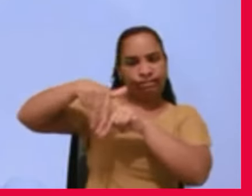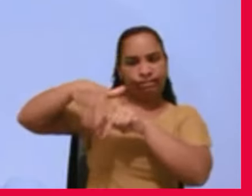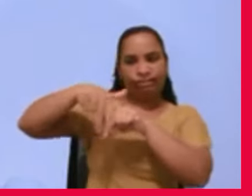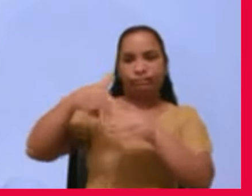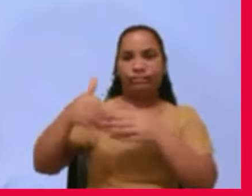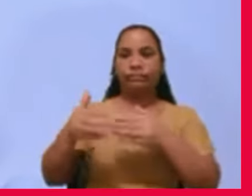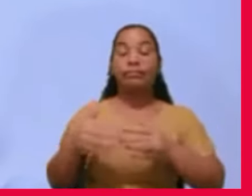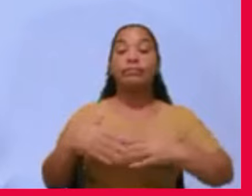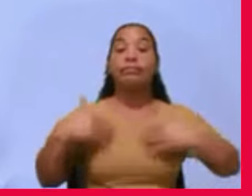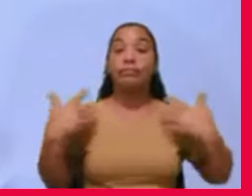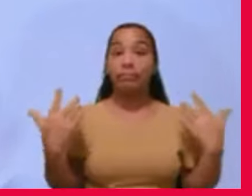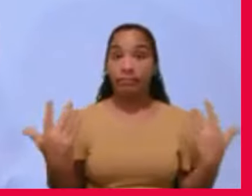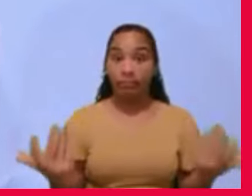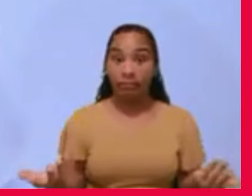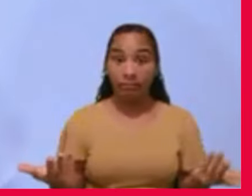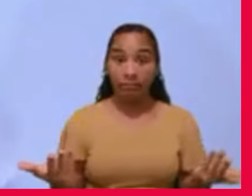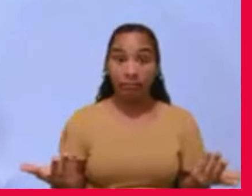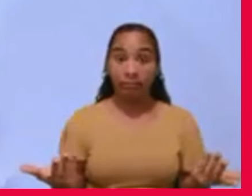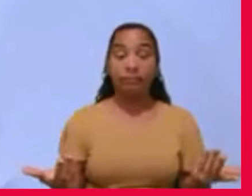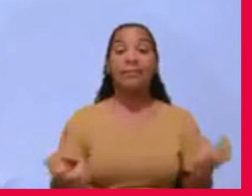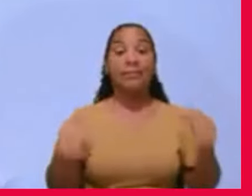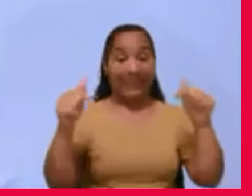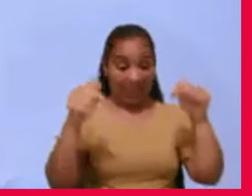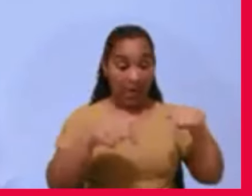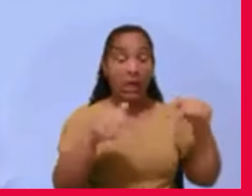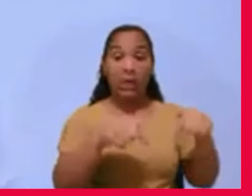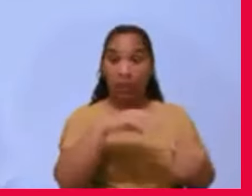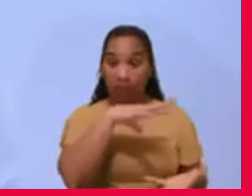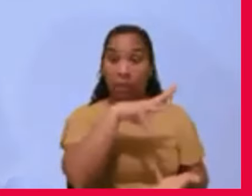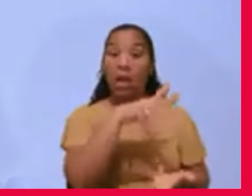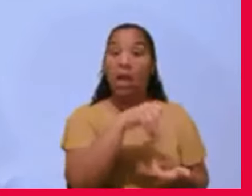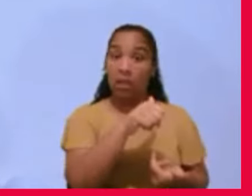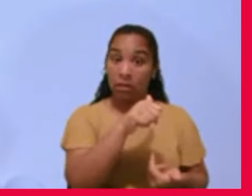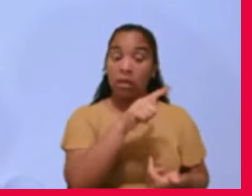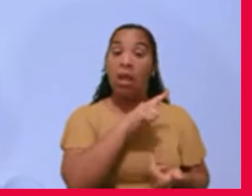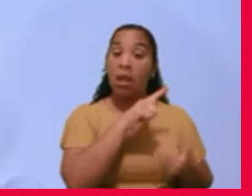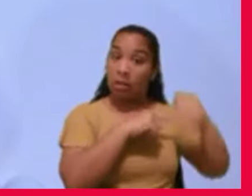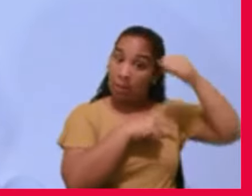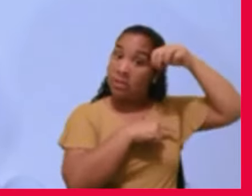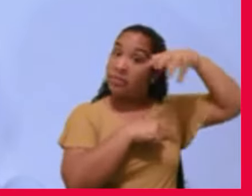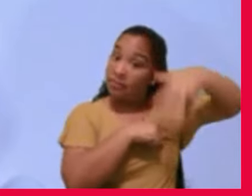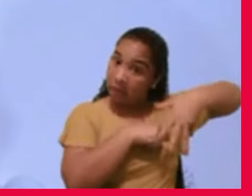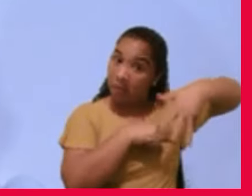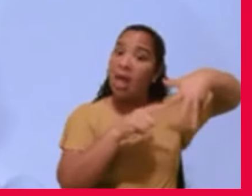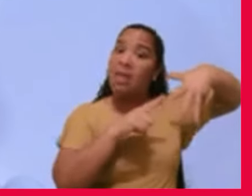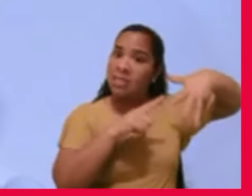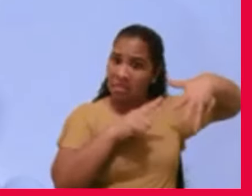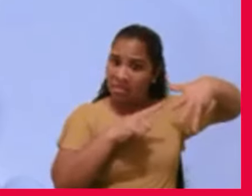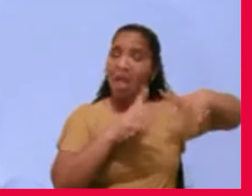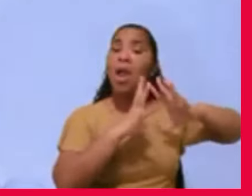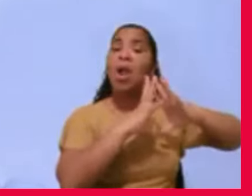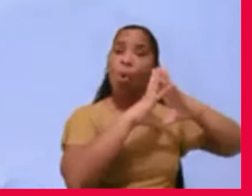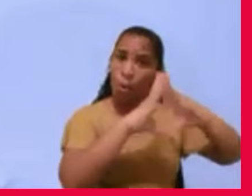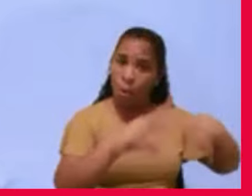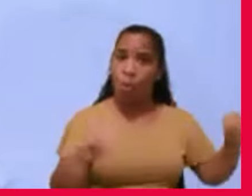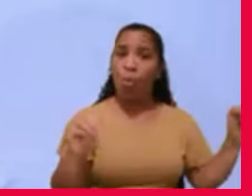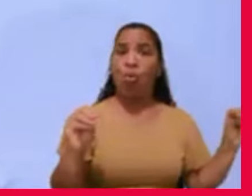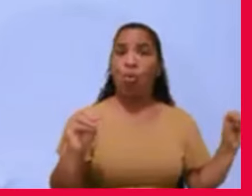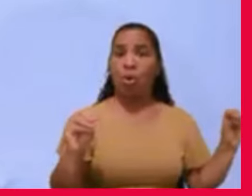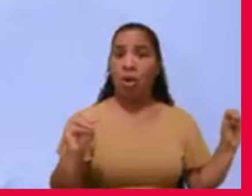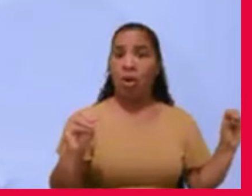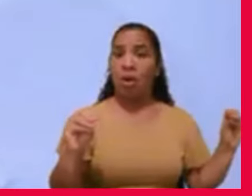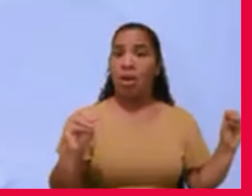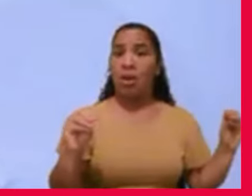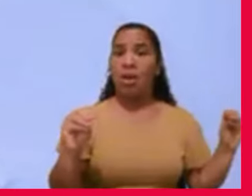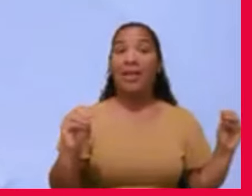esquizofrenia, mesmo na Terra, tem cura, entre aspas. A pessoa não fica excelente,